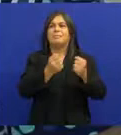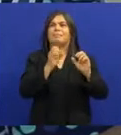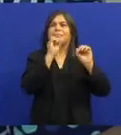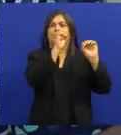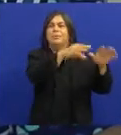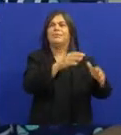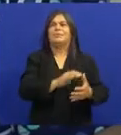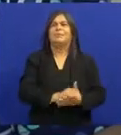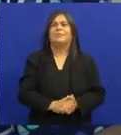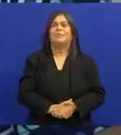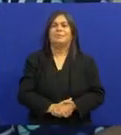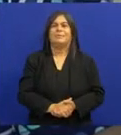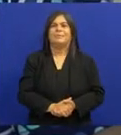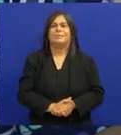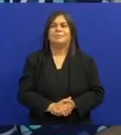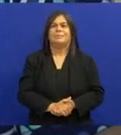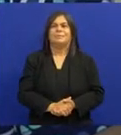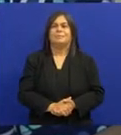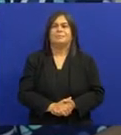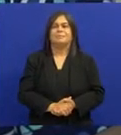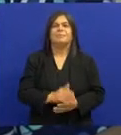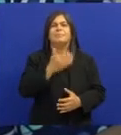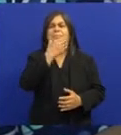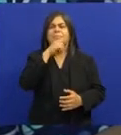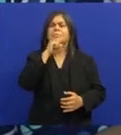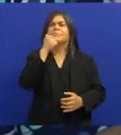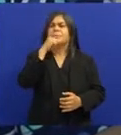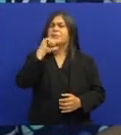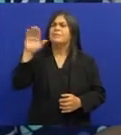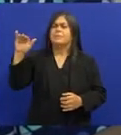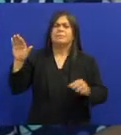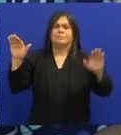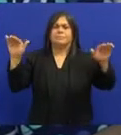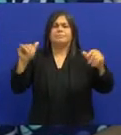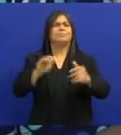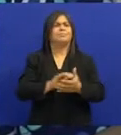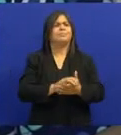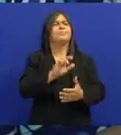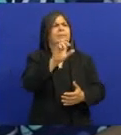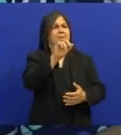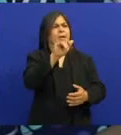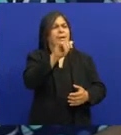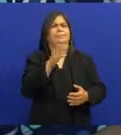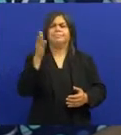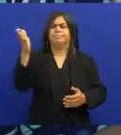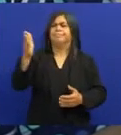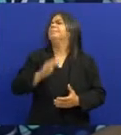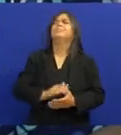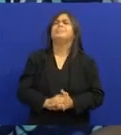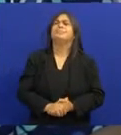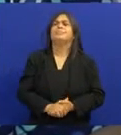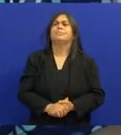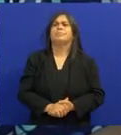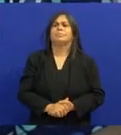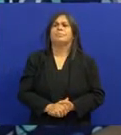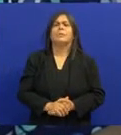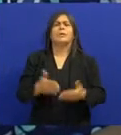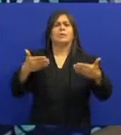aquilo Aí quando foi Depois do almoço Ele chamou meu pai Minha mãe E falou assim Dona Adélia Seu Laurindo